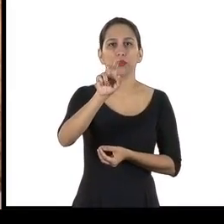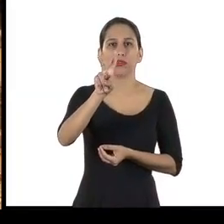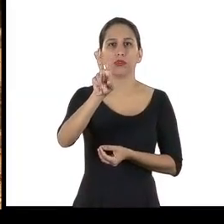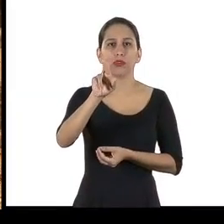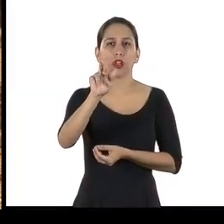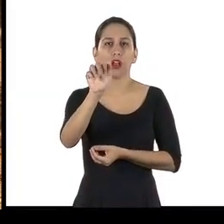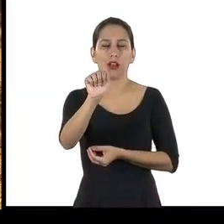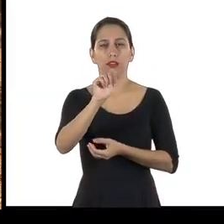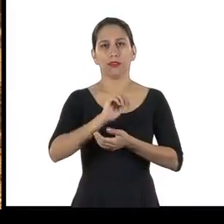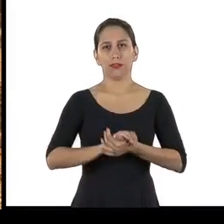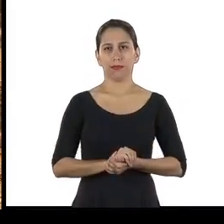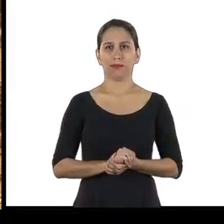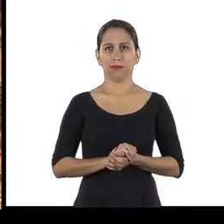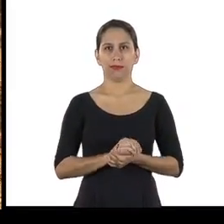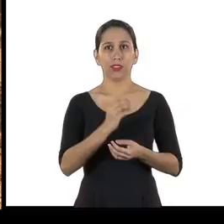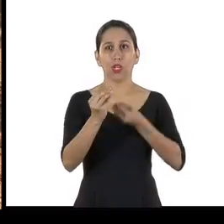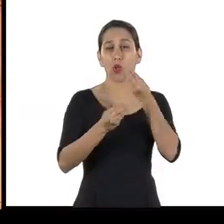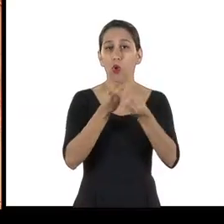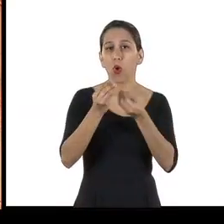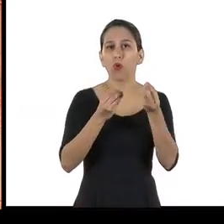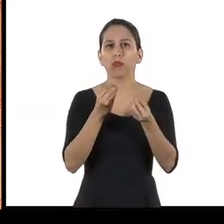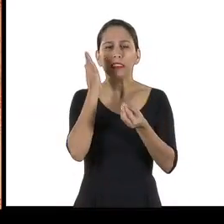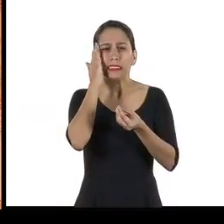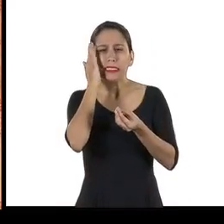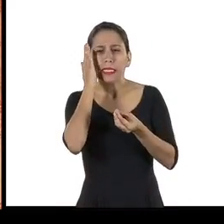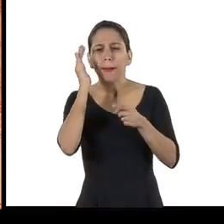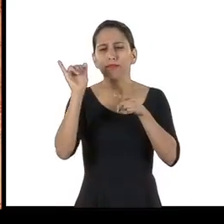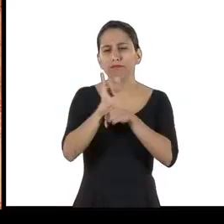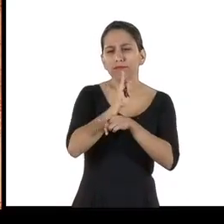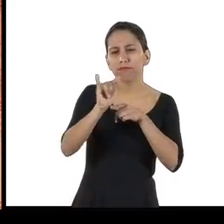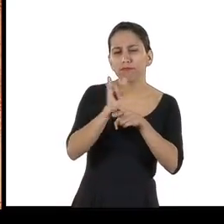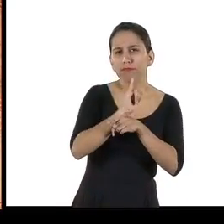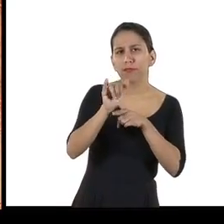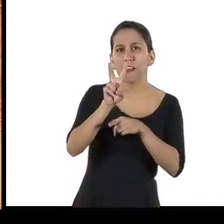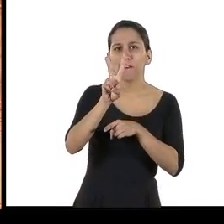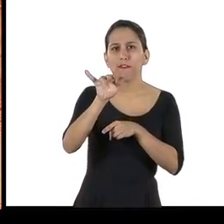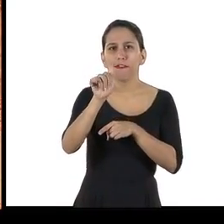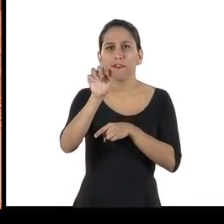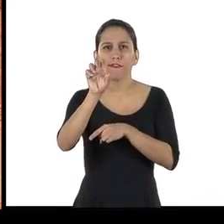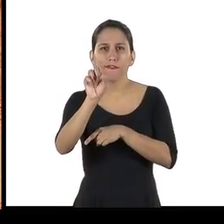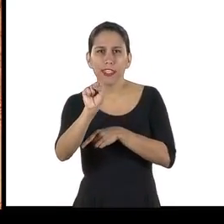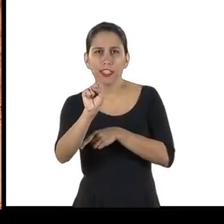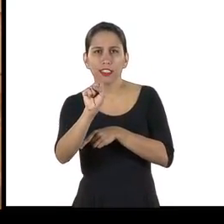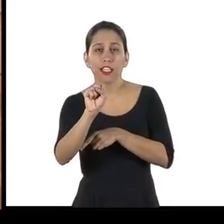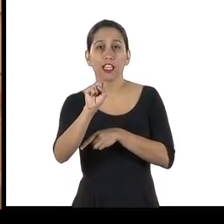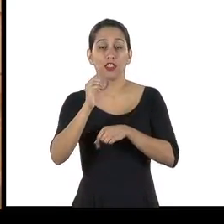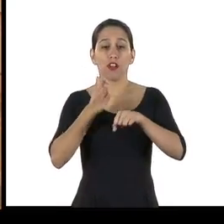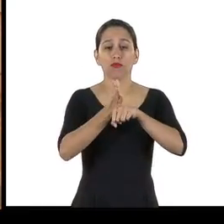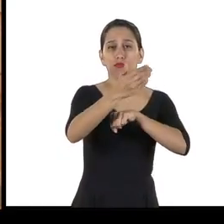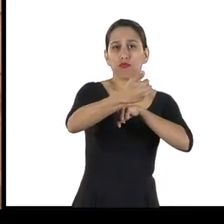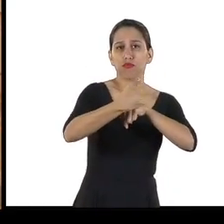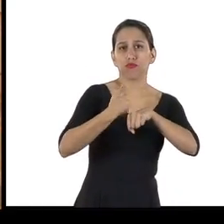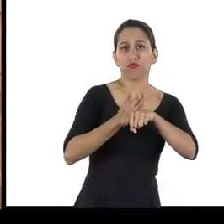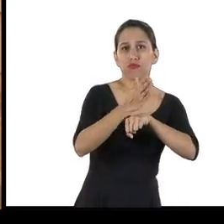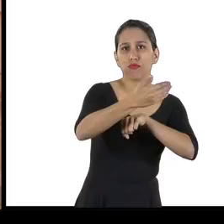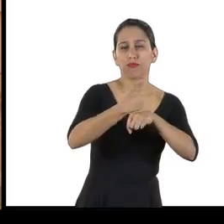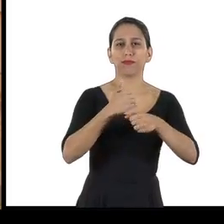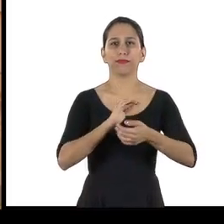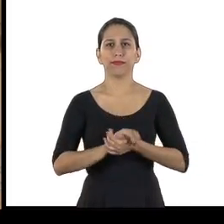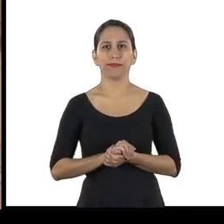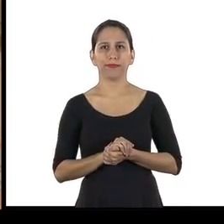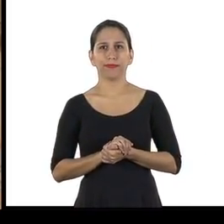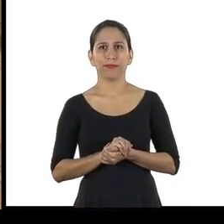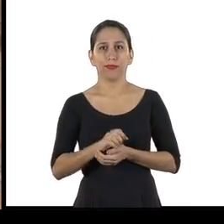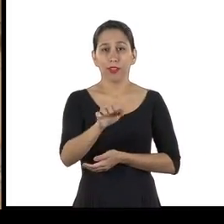criar vias de acesso estratégicas Praças de trabalho com condições adequadas Oficinas para manter